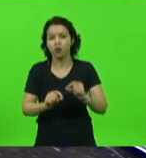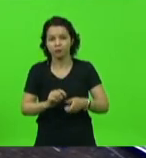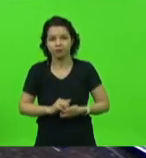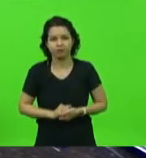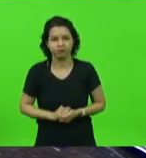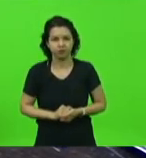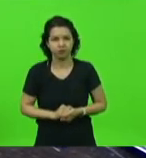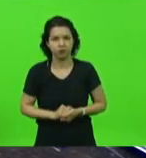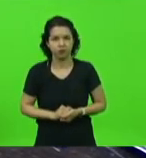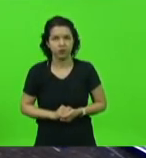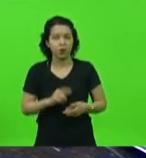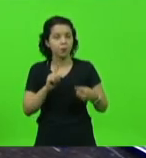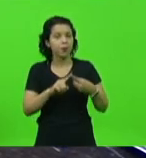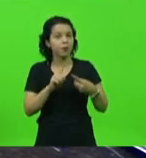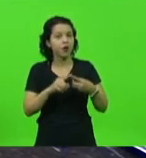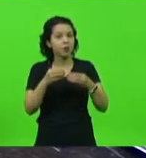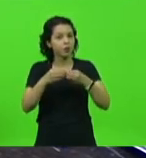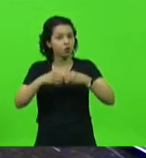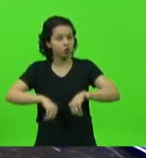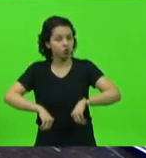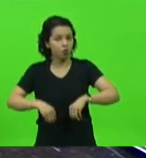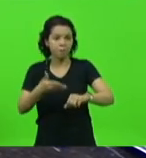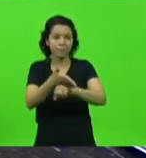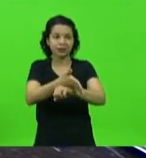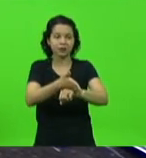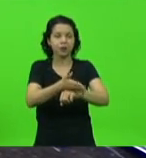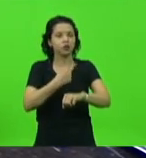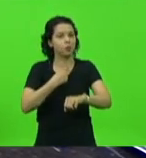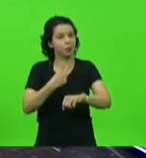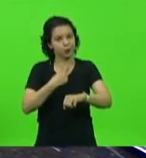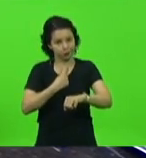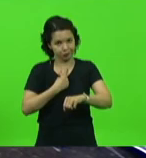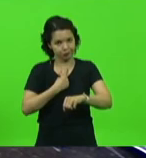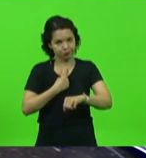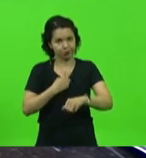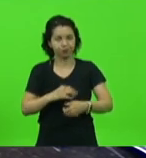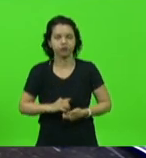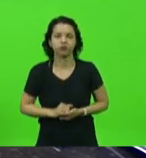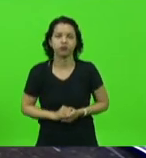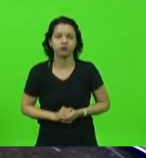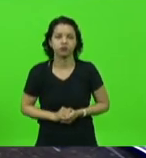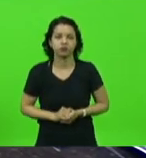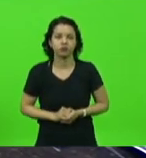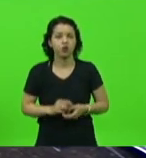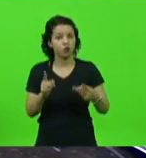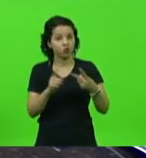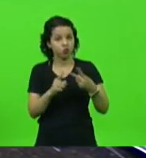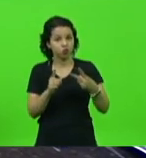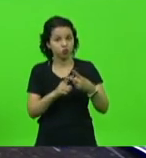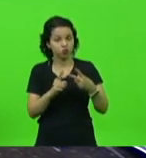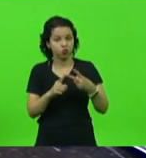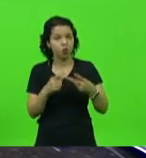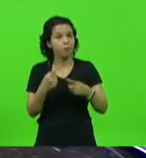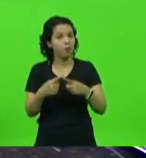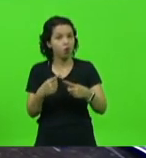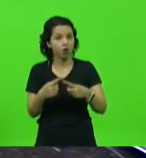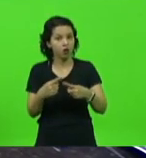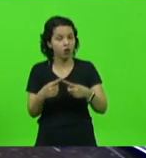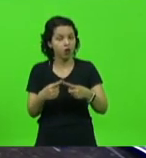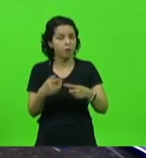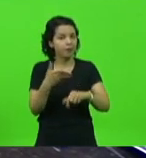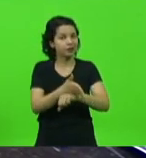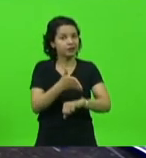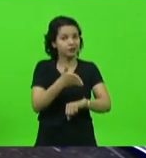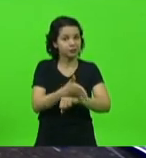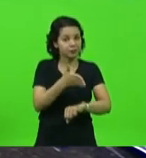Primeiro, prejuízo de não poder participar do evento. Segundo, porque eles não vão poder participar